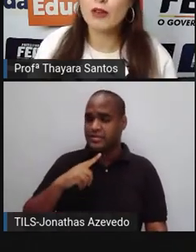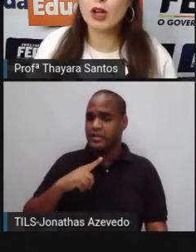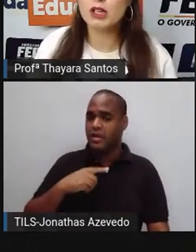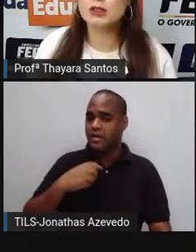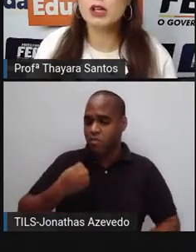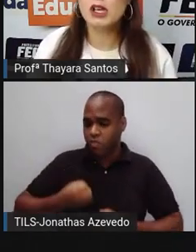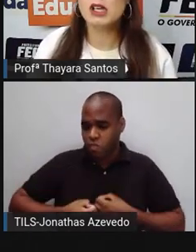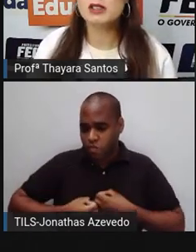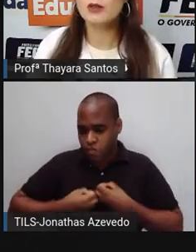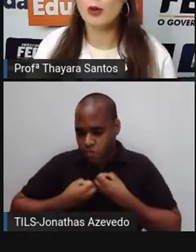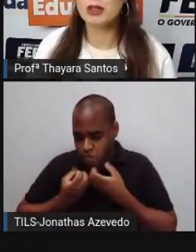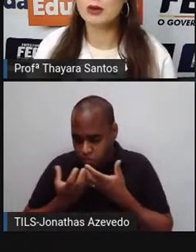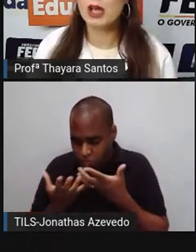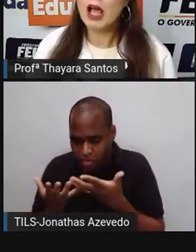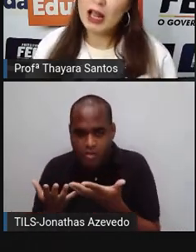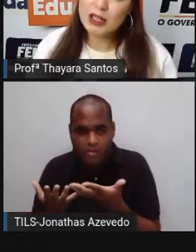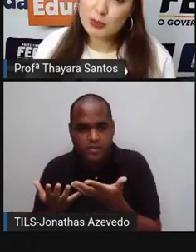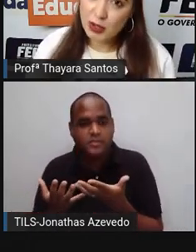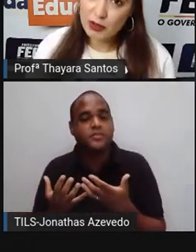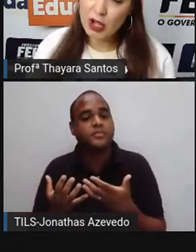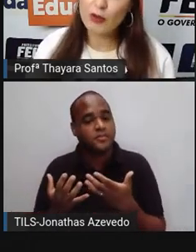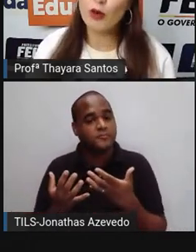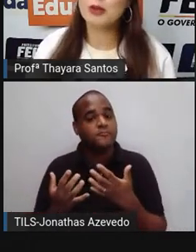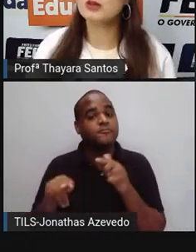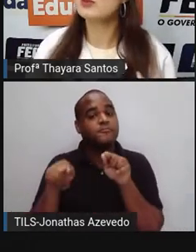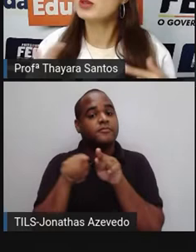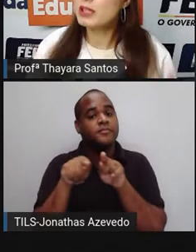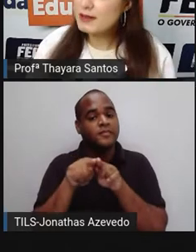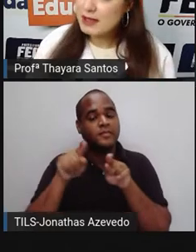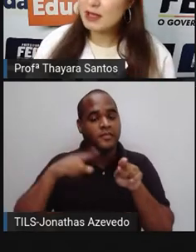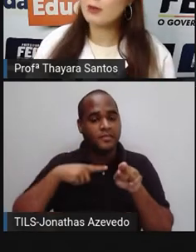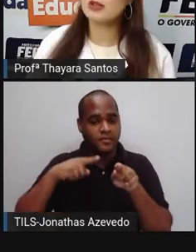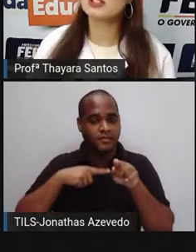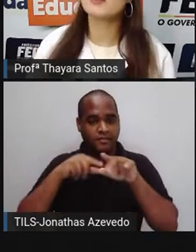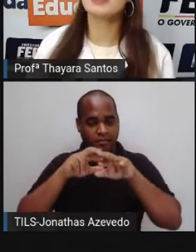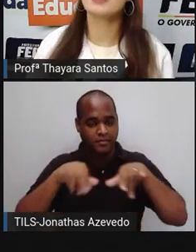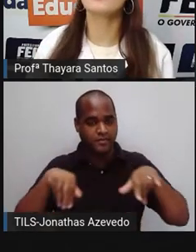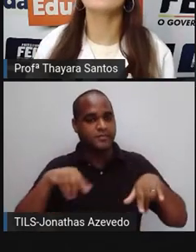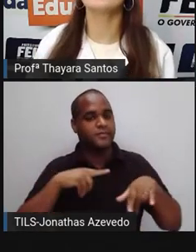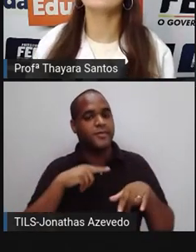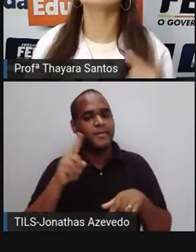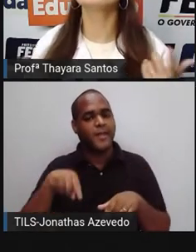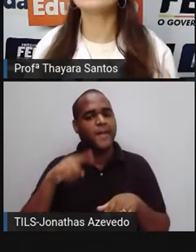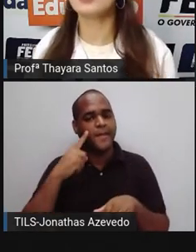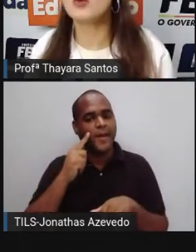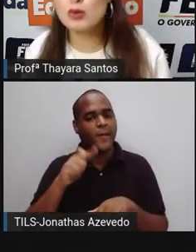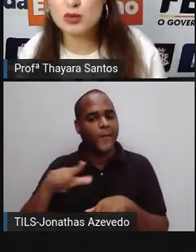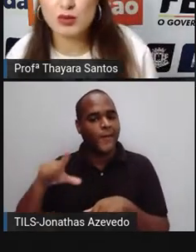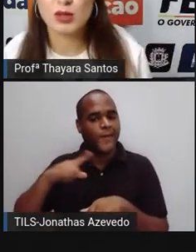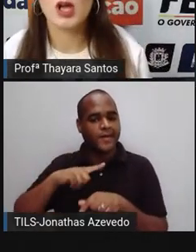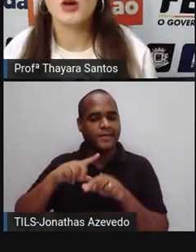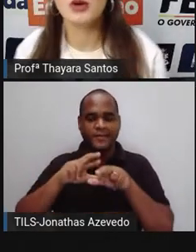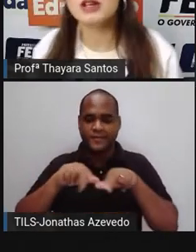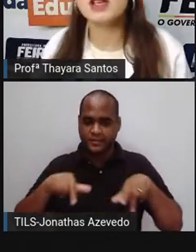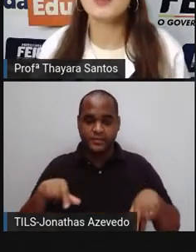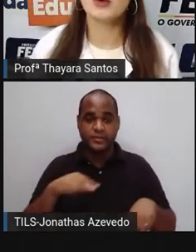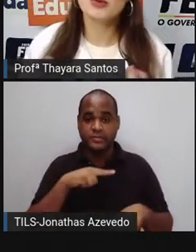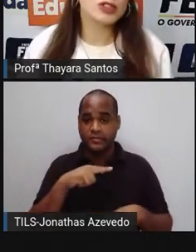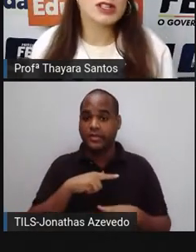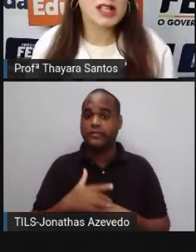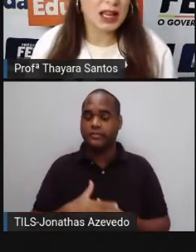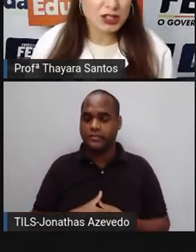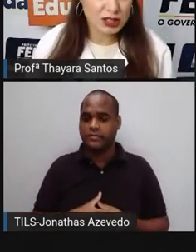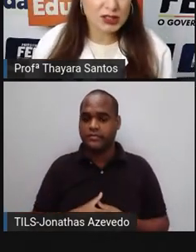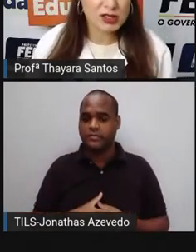provocando esse vômito. Além de provocar o vômito, muitas vezes, ela pode também recorrer a outros recursos. Por exemplo,